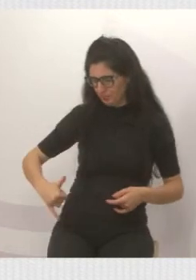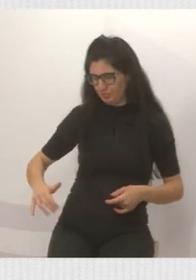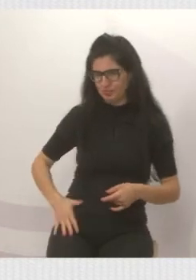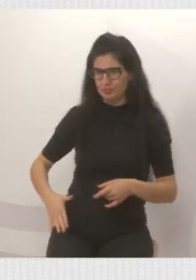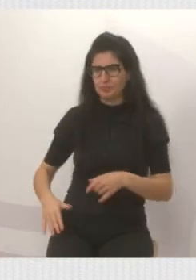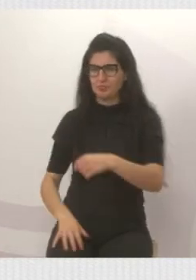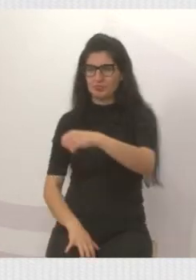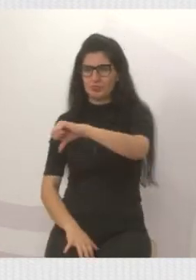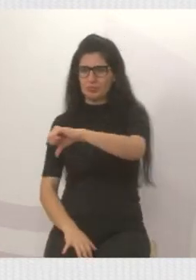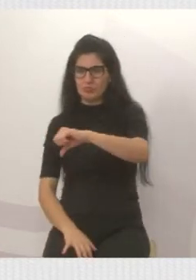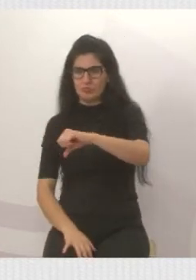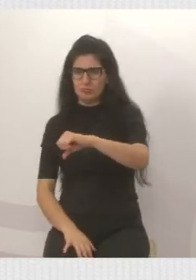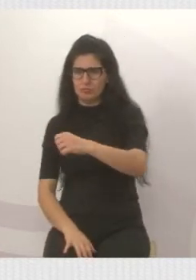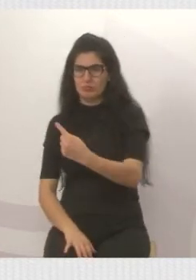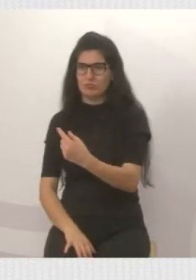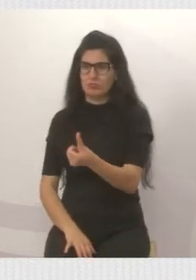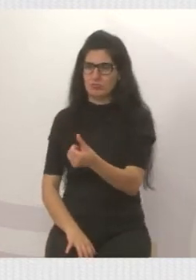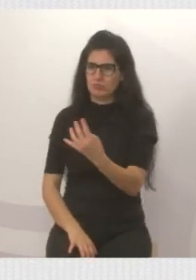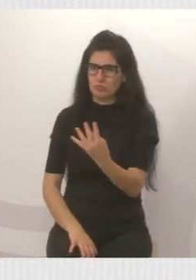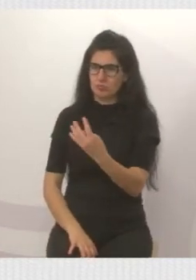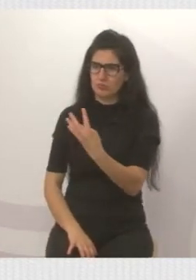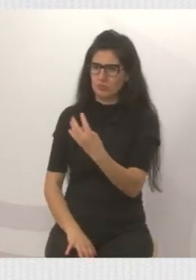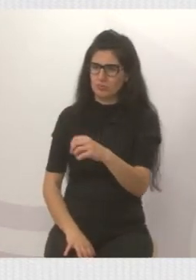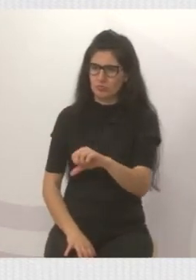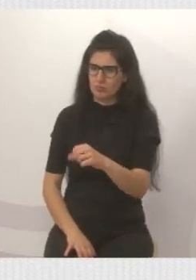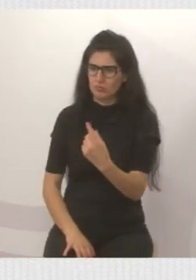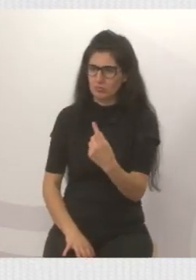991-64-4919,